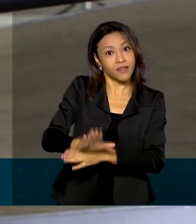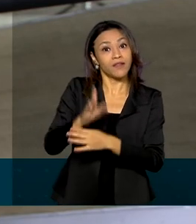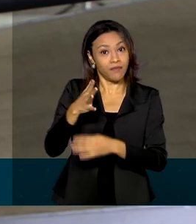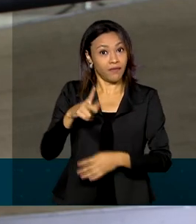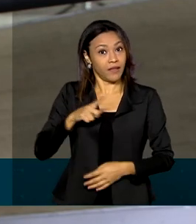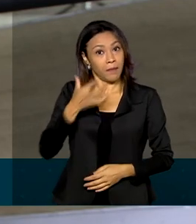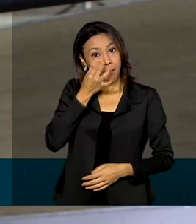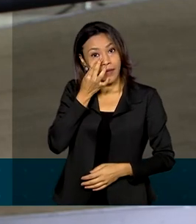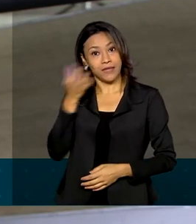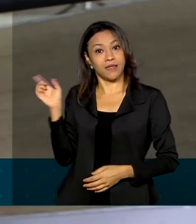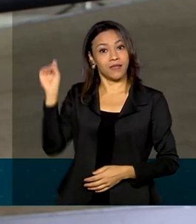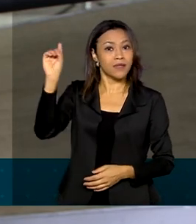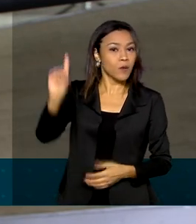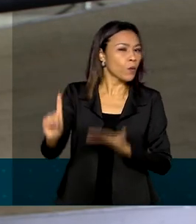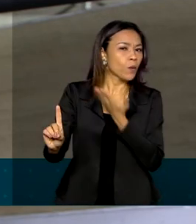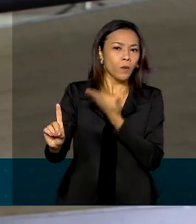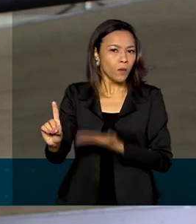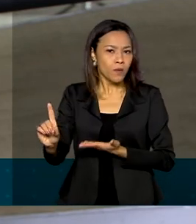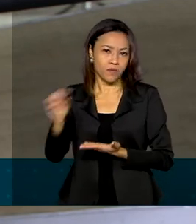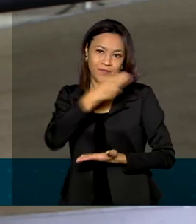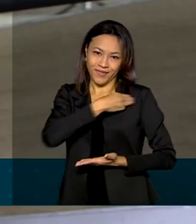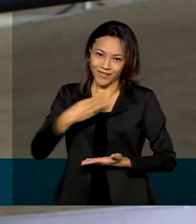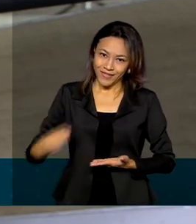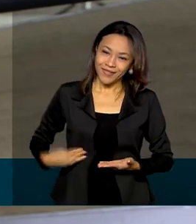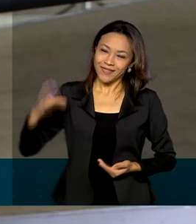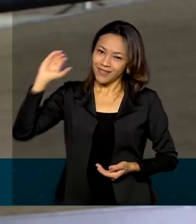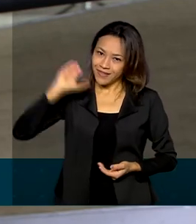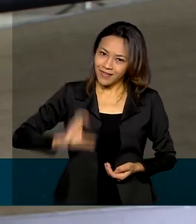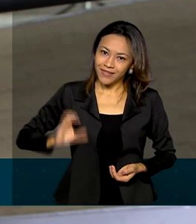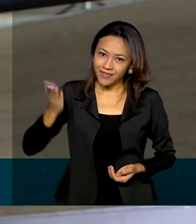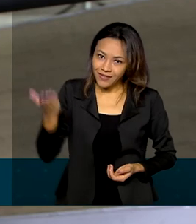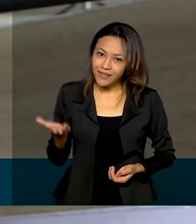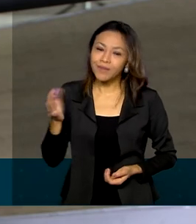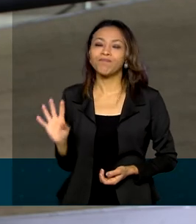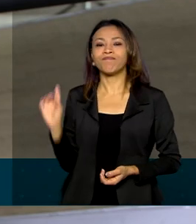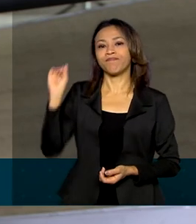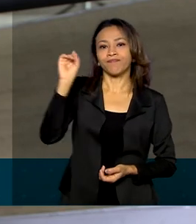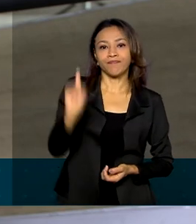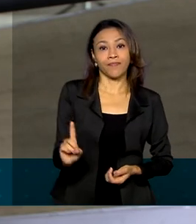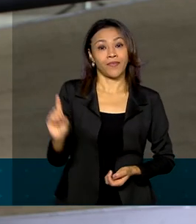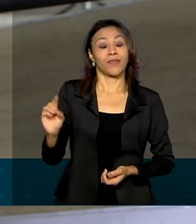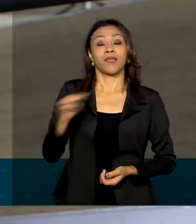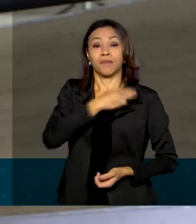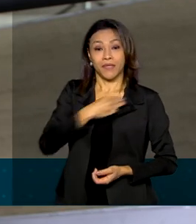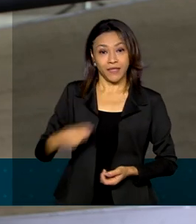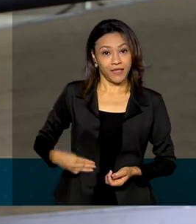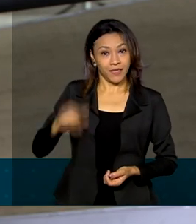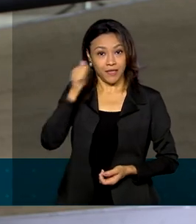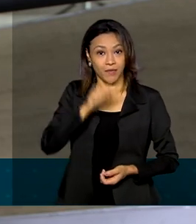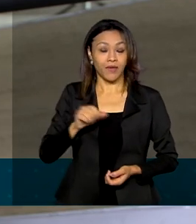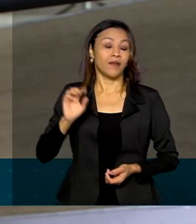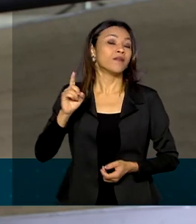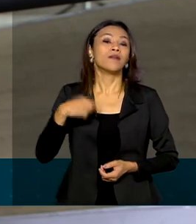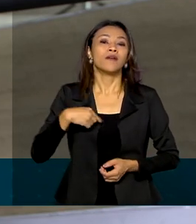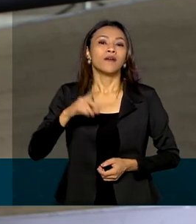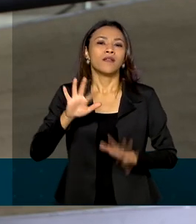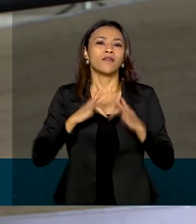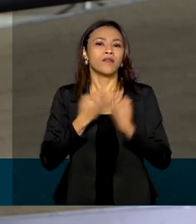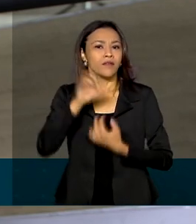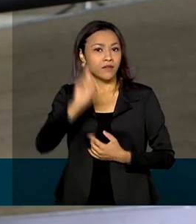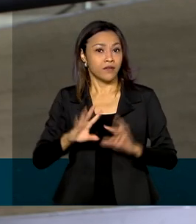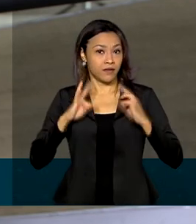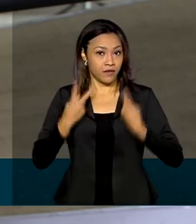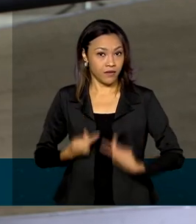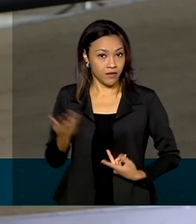presença de autoridades como o ministro da Cidadania, João Roma, a ministra da Mulher, da Família e dos Direitos Humanos, Damares